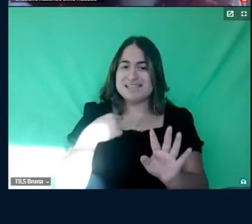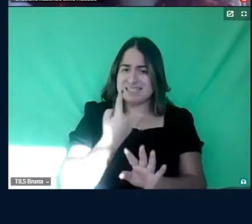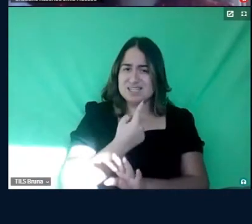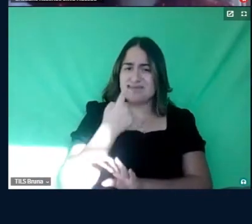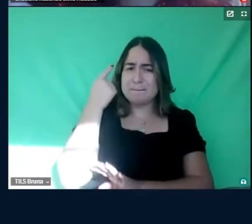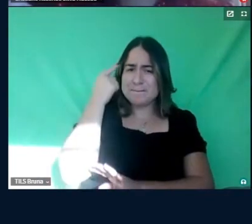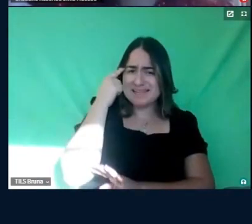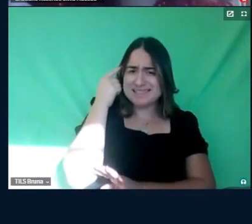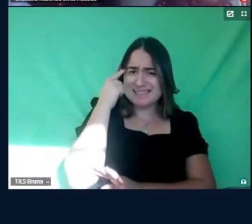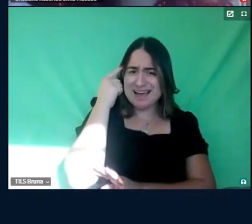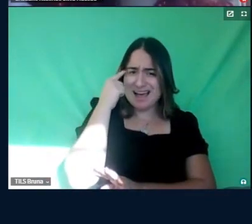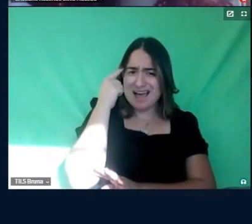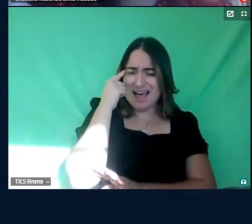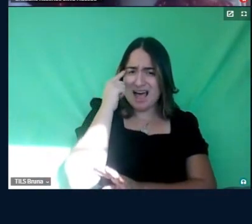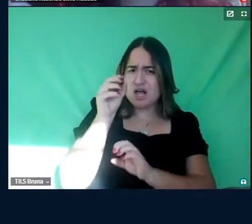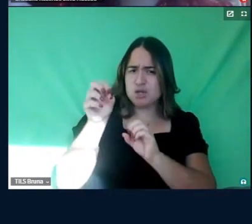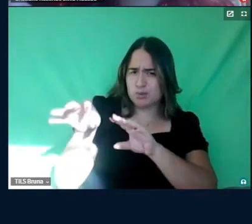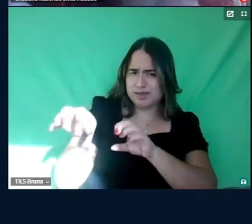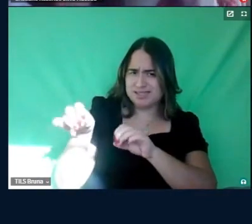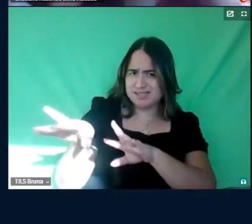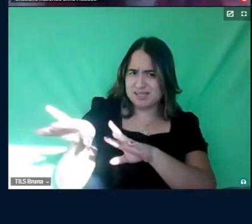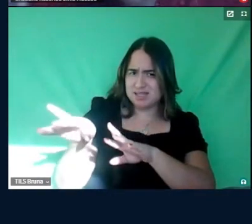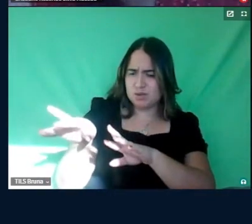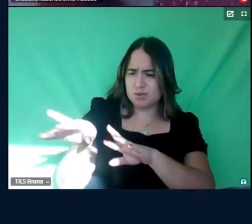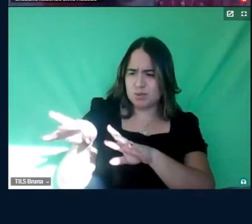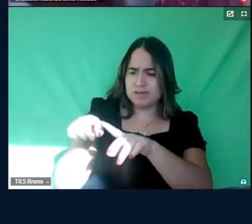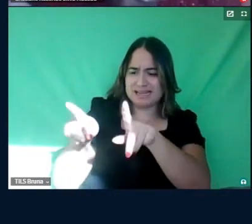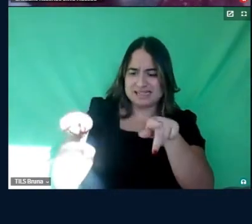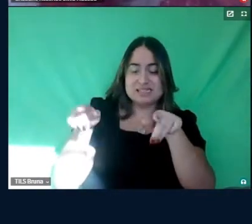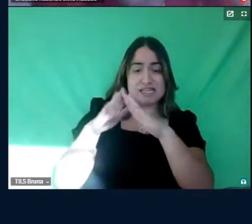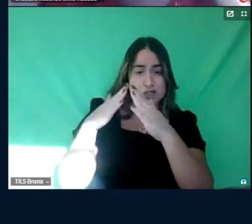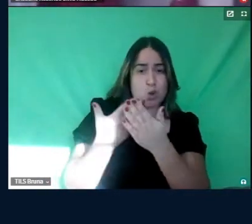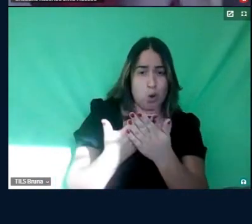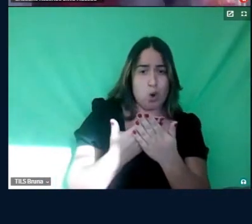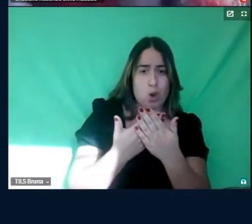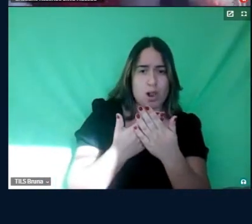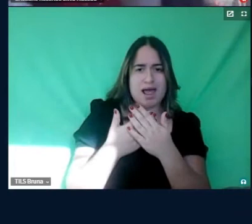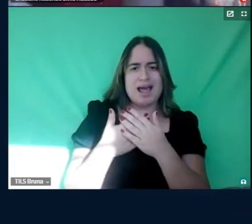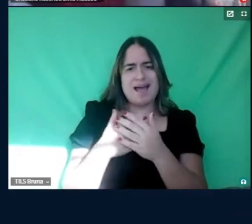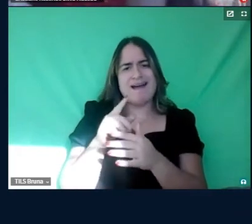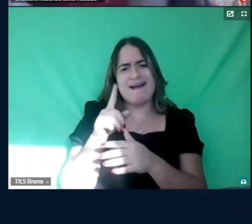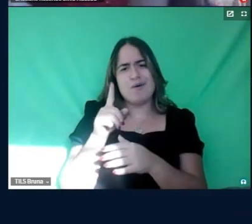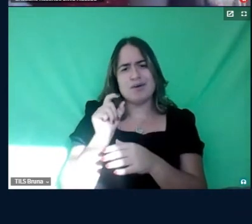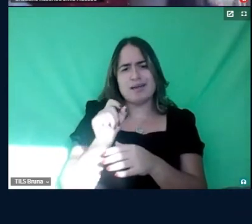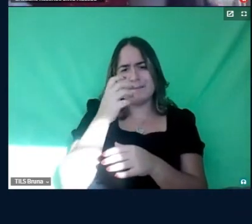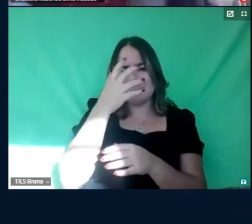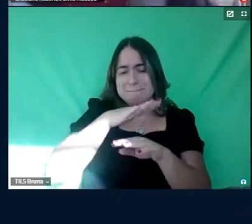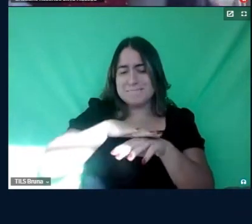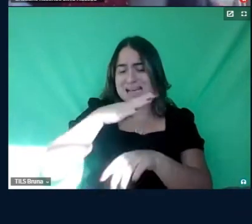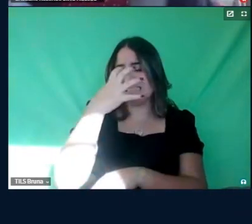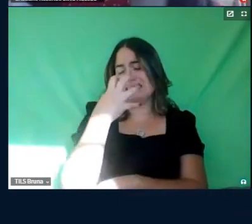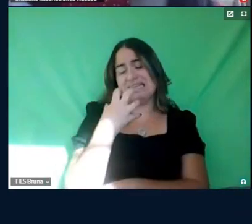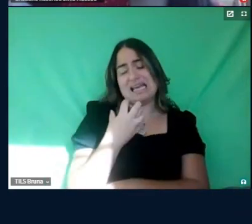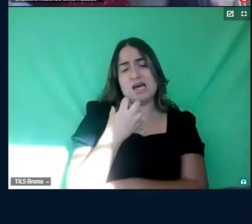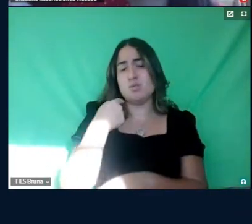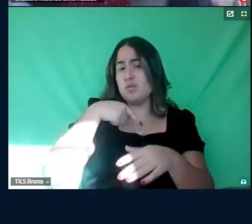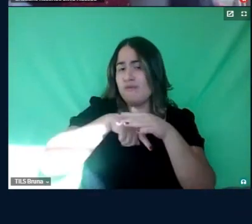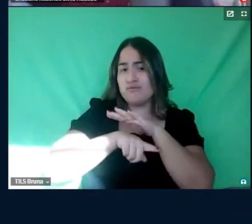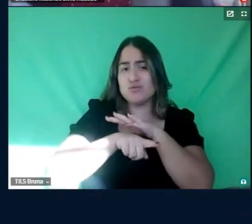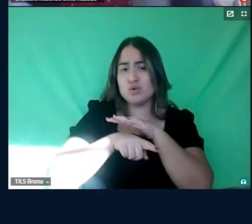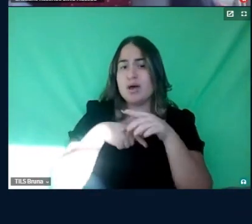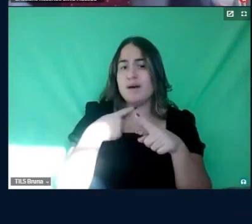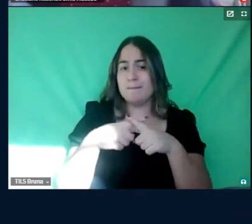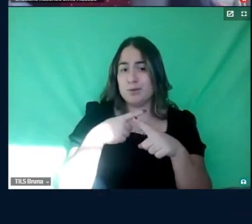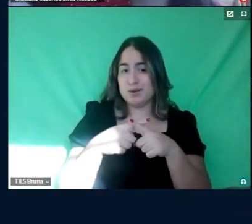questão do ensino regular, então, a coisa é mais séria ainda, a meu ver, porque essas crianças estão na